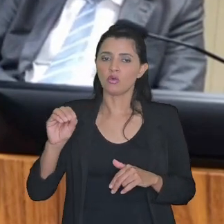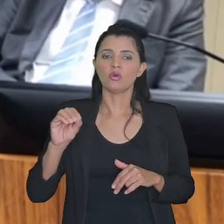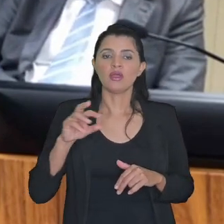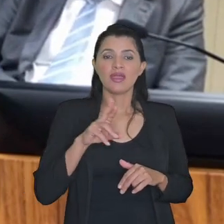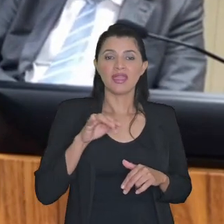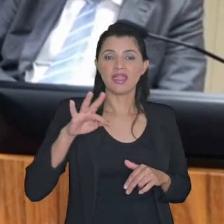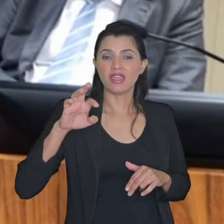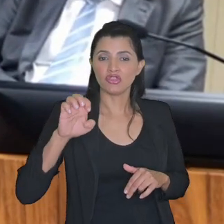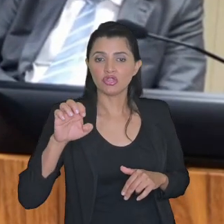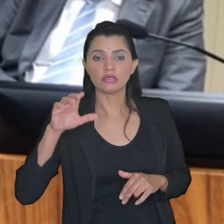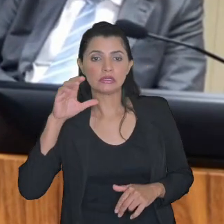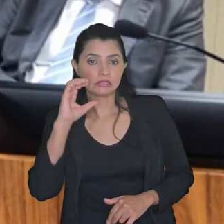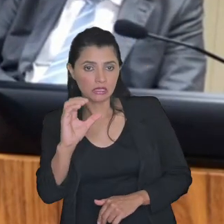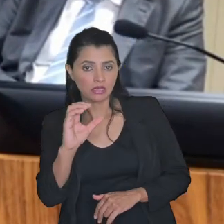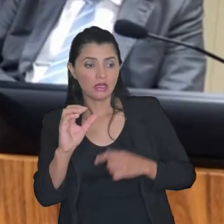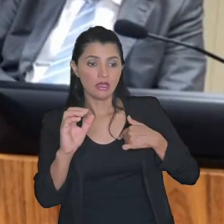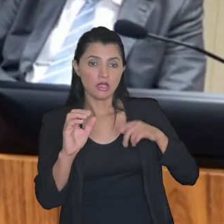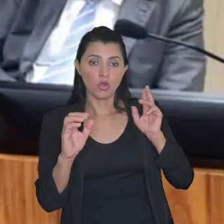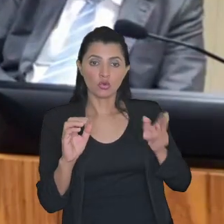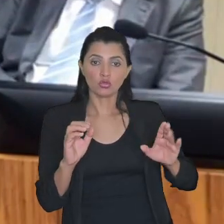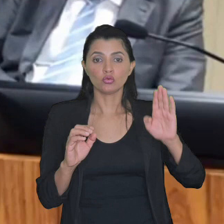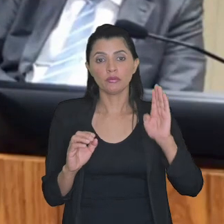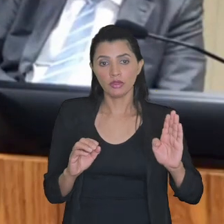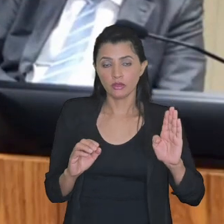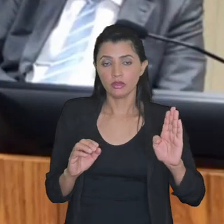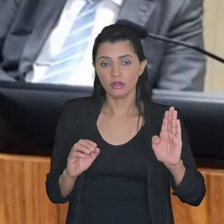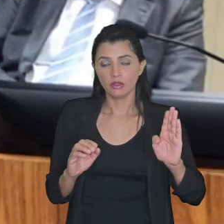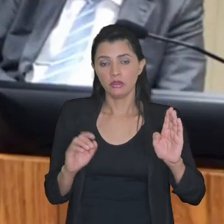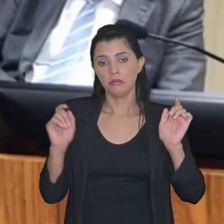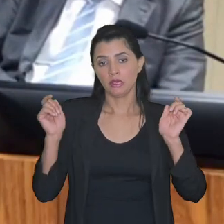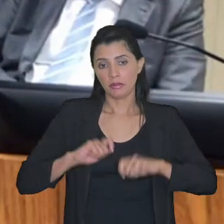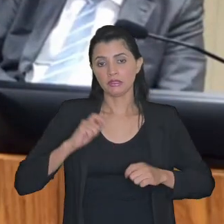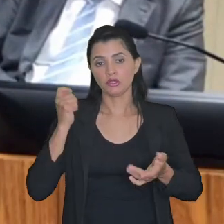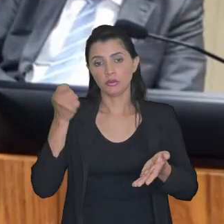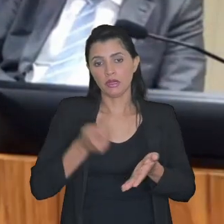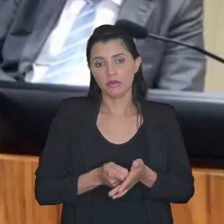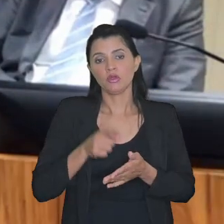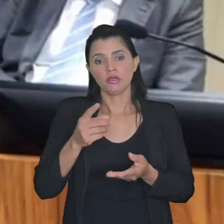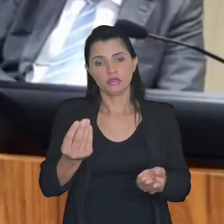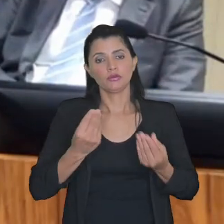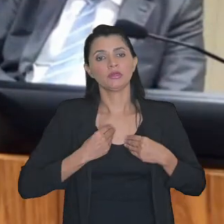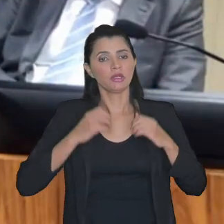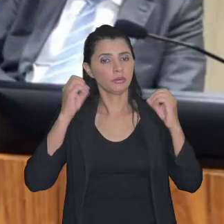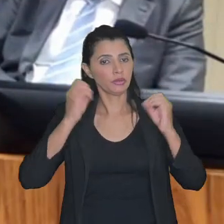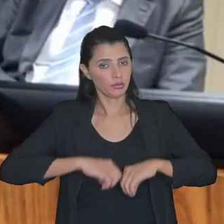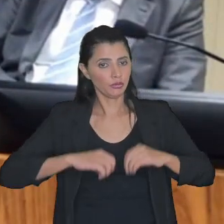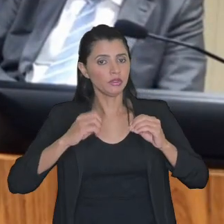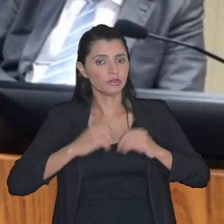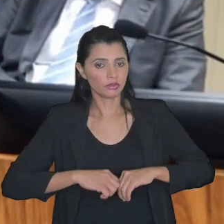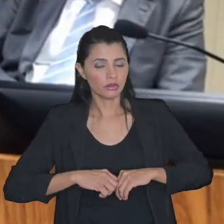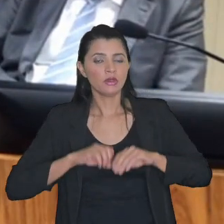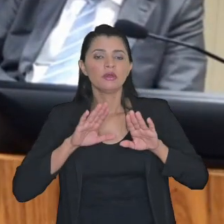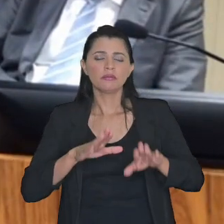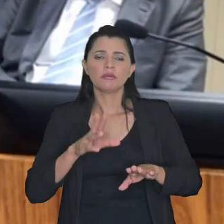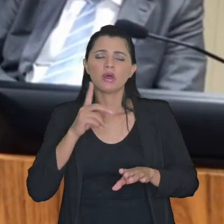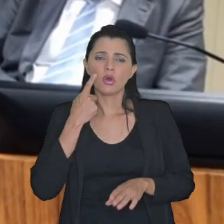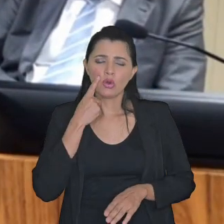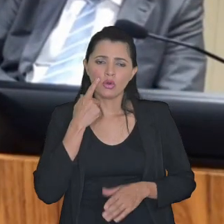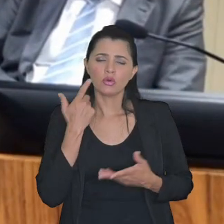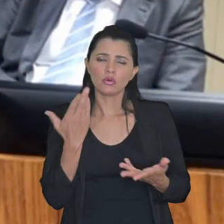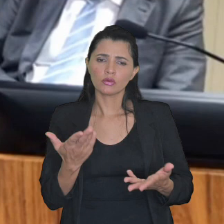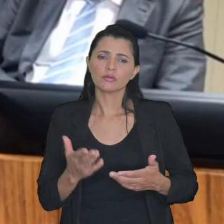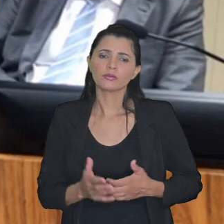e eu continuo no rating B pela capacidade de pagamento isso me traz um prejuízo mas vejam